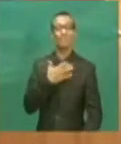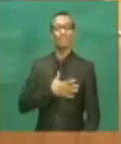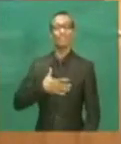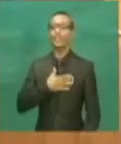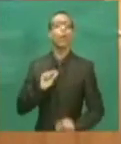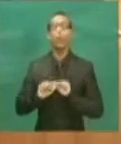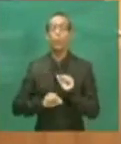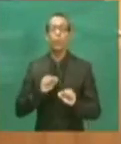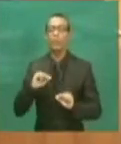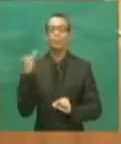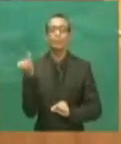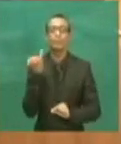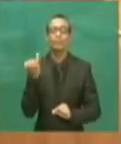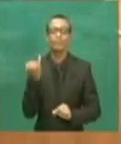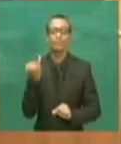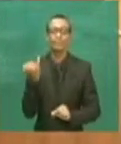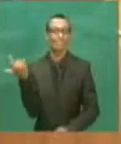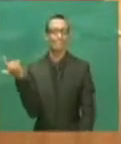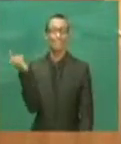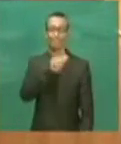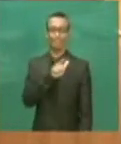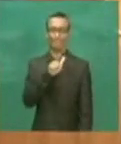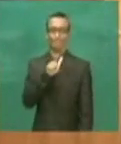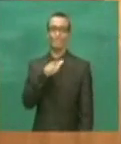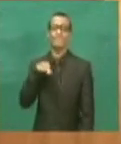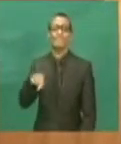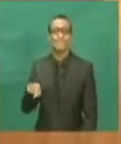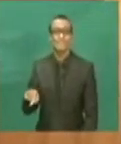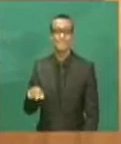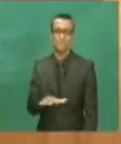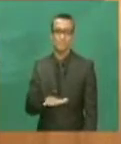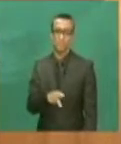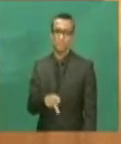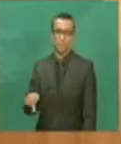foram os professores.